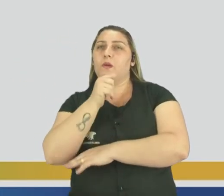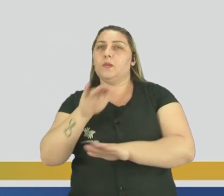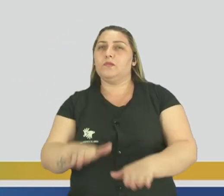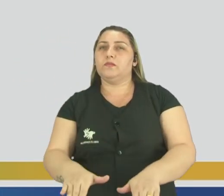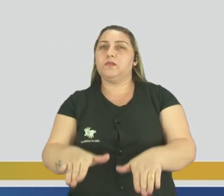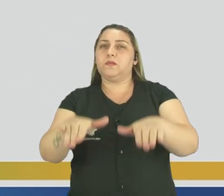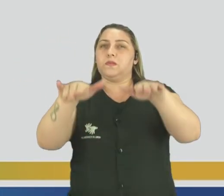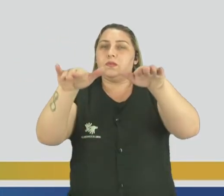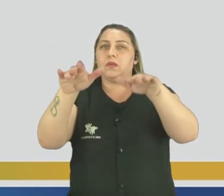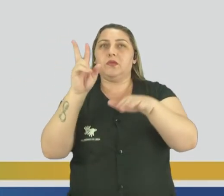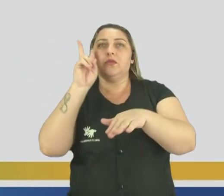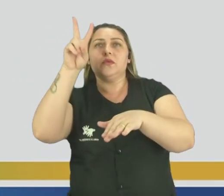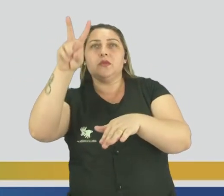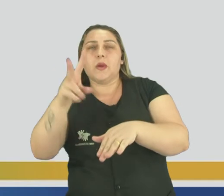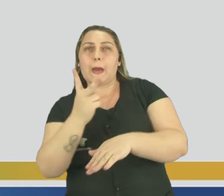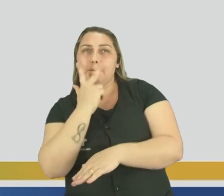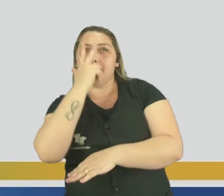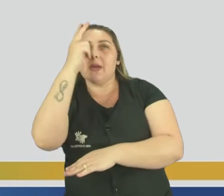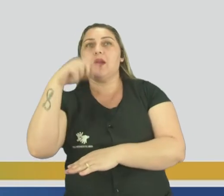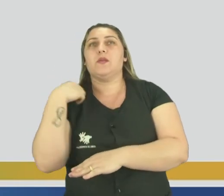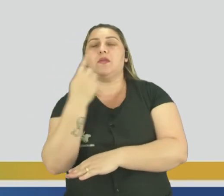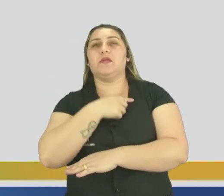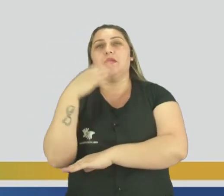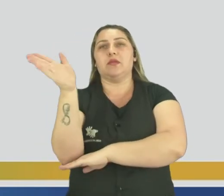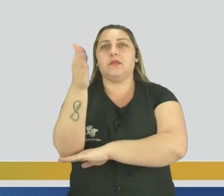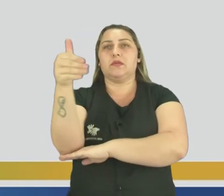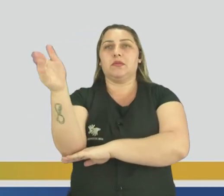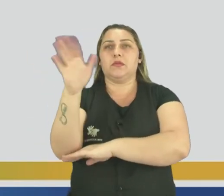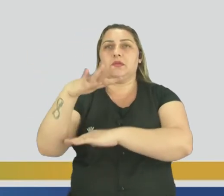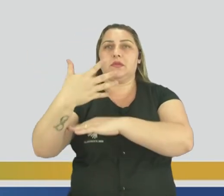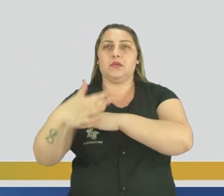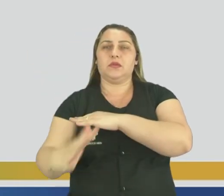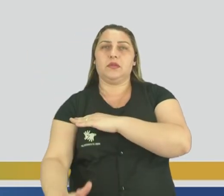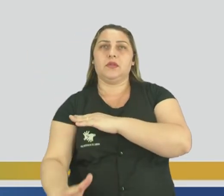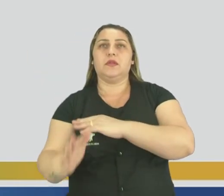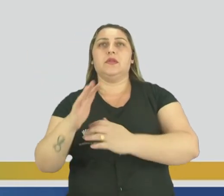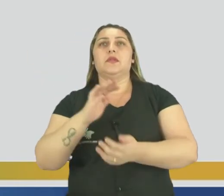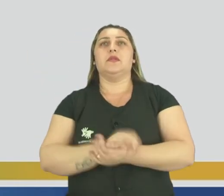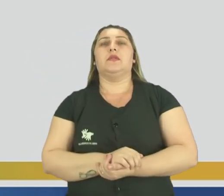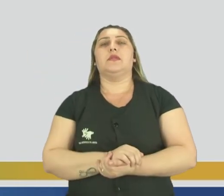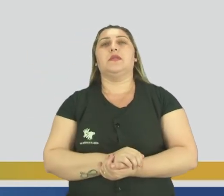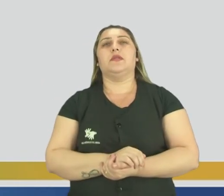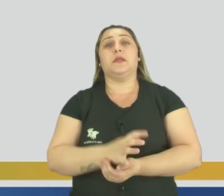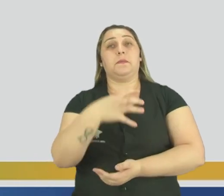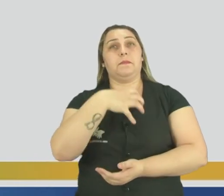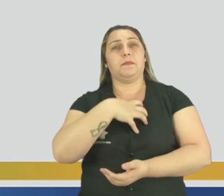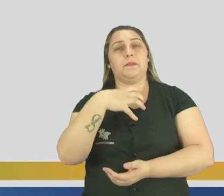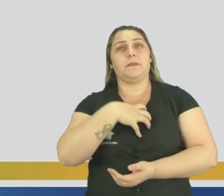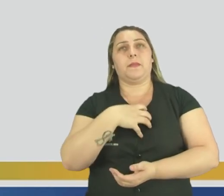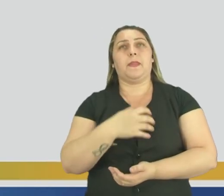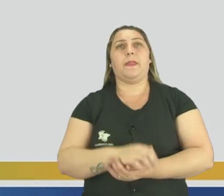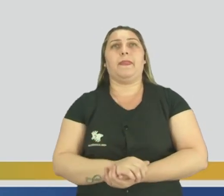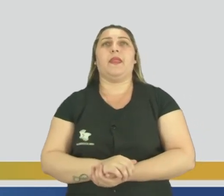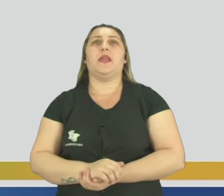A gente olha assim, de longe, é parecido um pouco. Lá no Centro Histórico, em Porto Seguro, na Bahia.